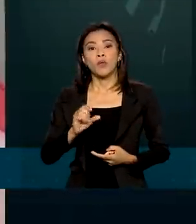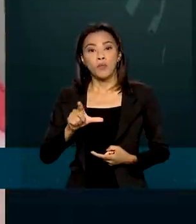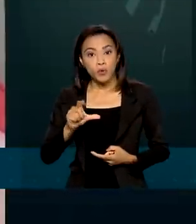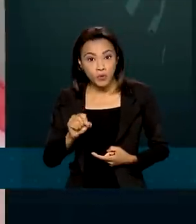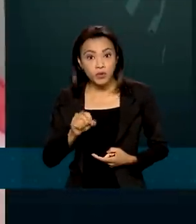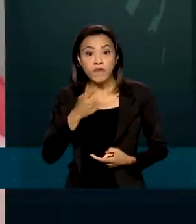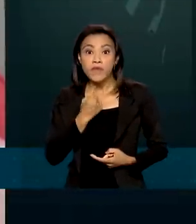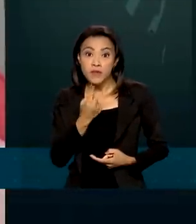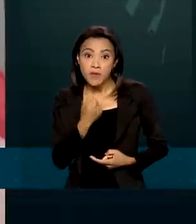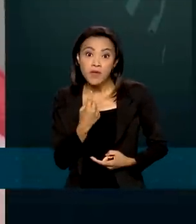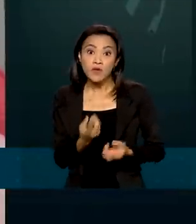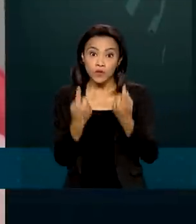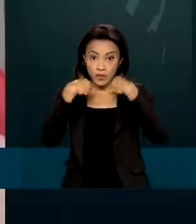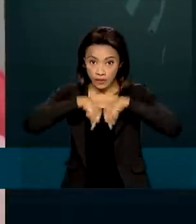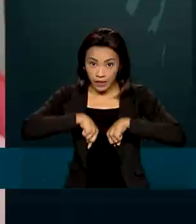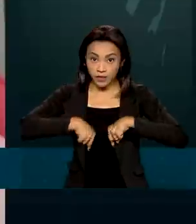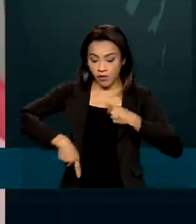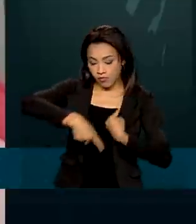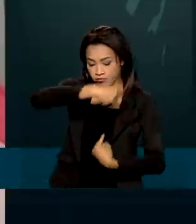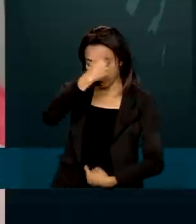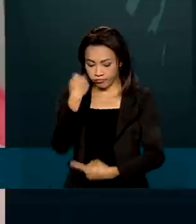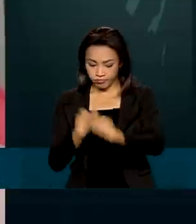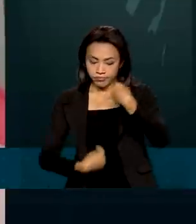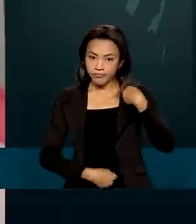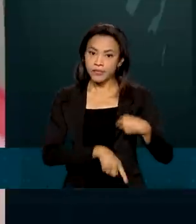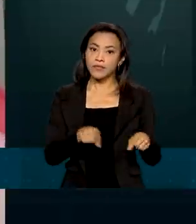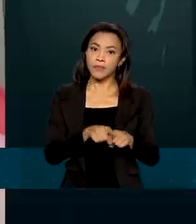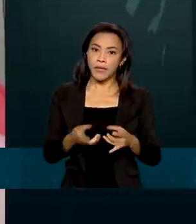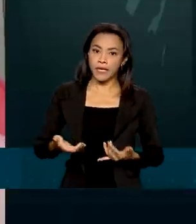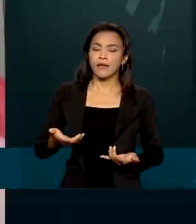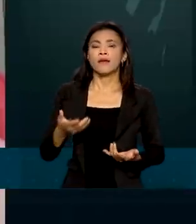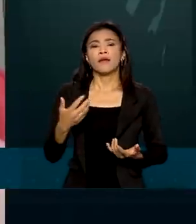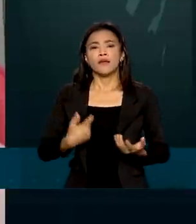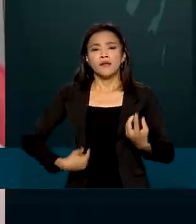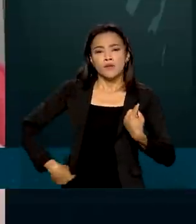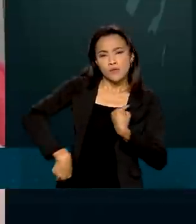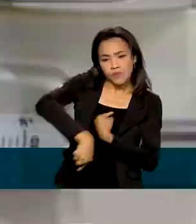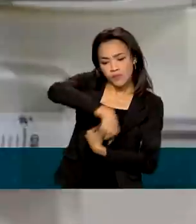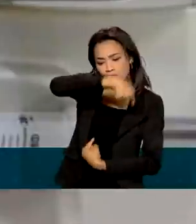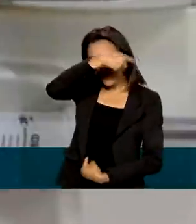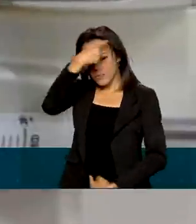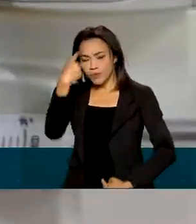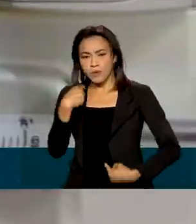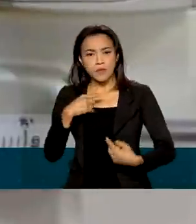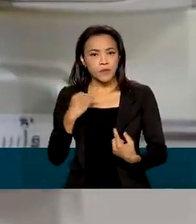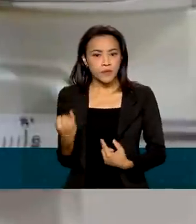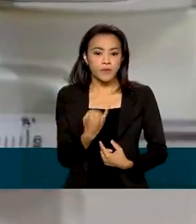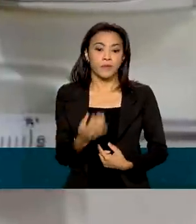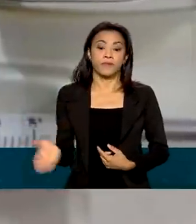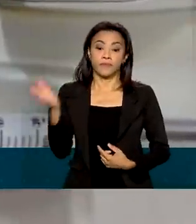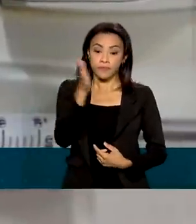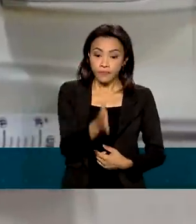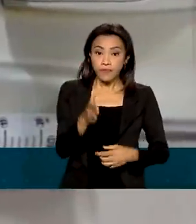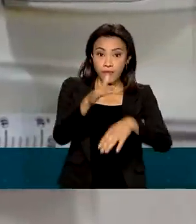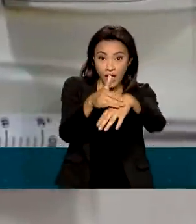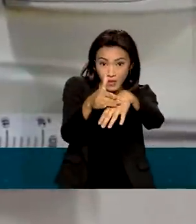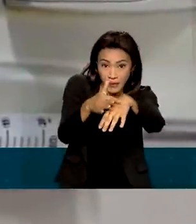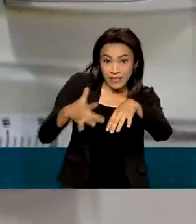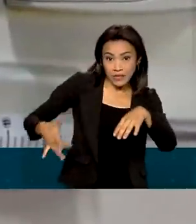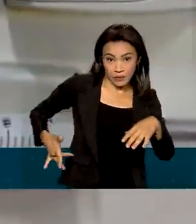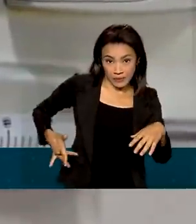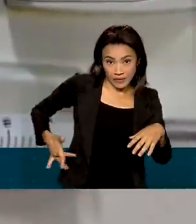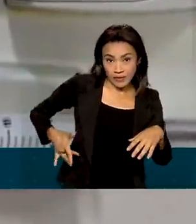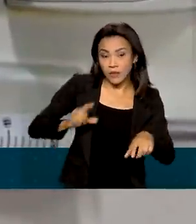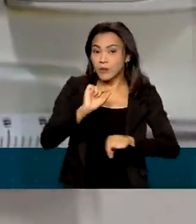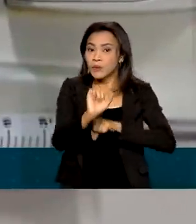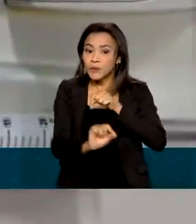balanço, aí regula a parte química com a parte de líquidos. A doença renal crônica é caracterizada pela